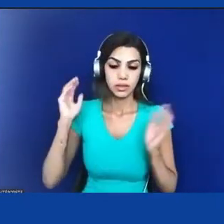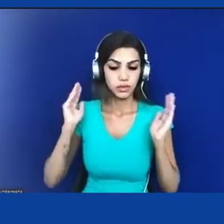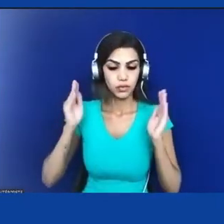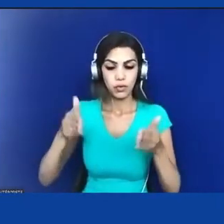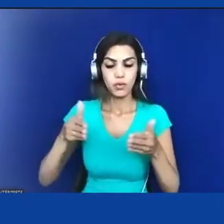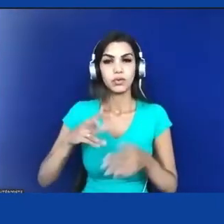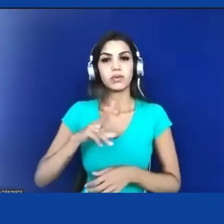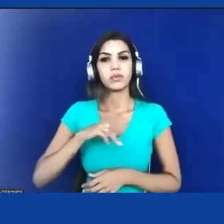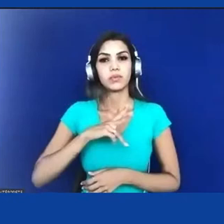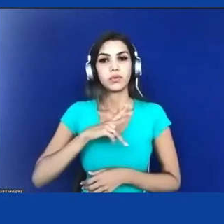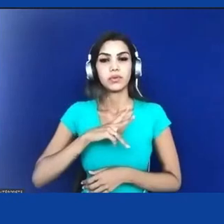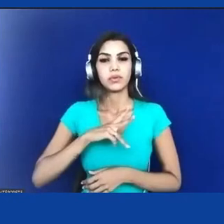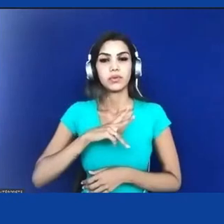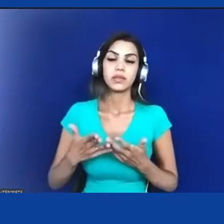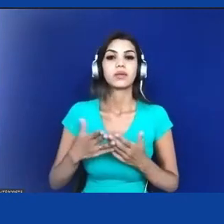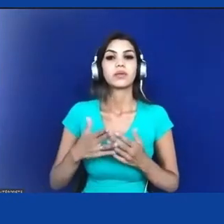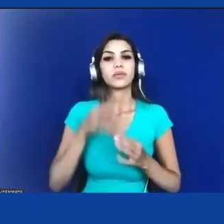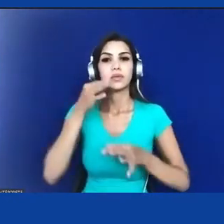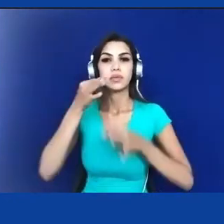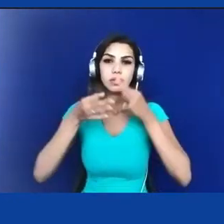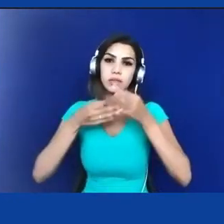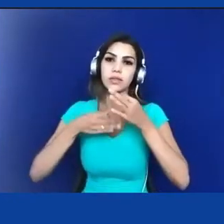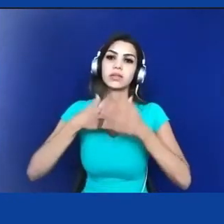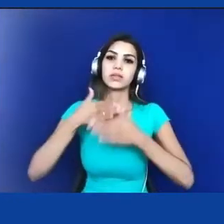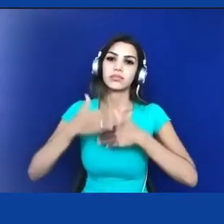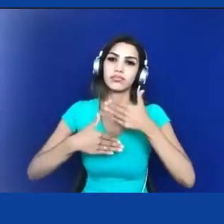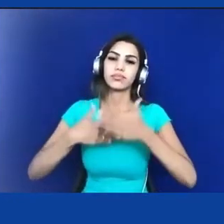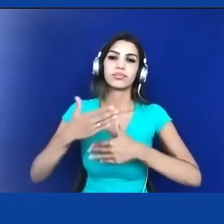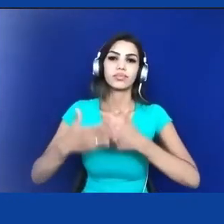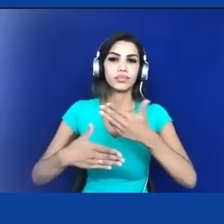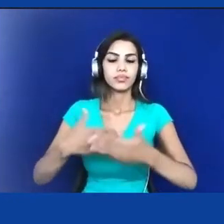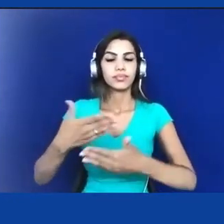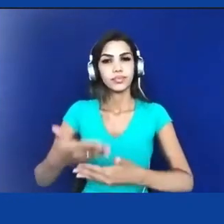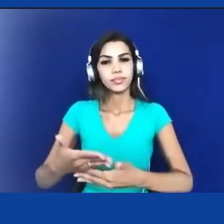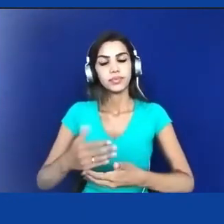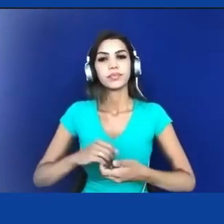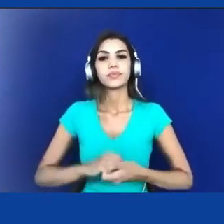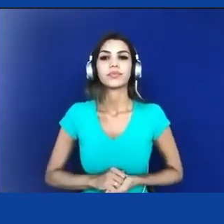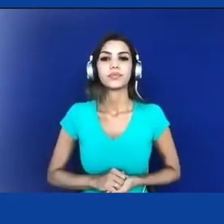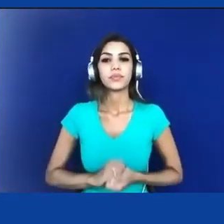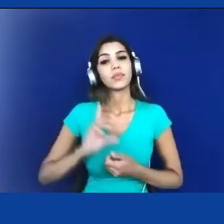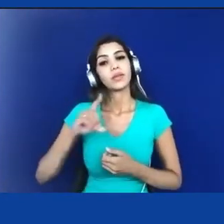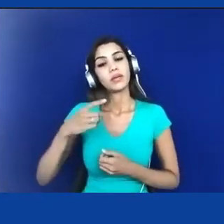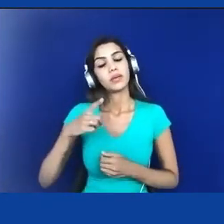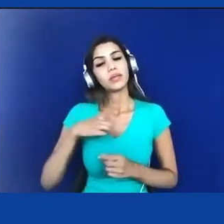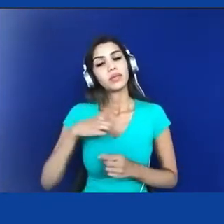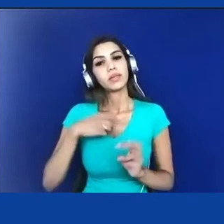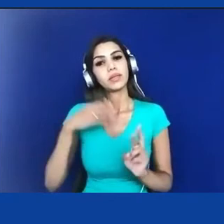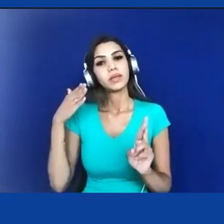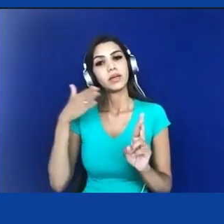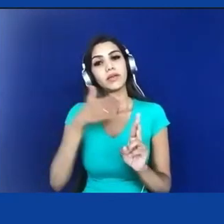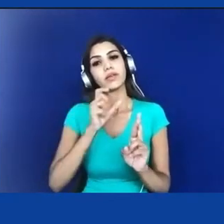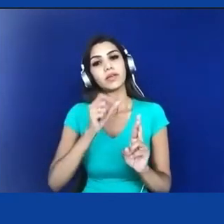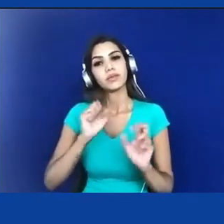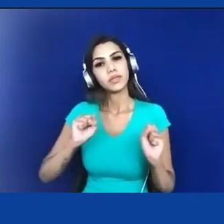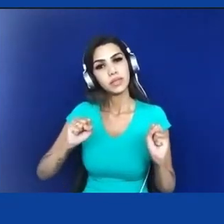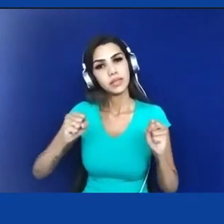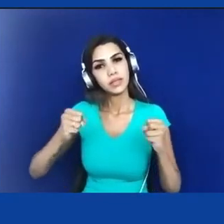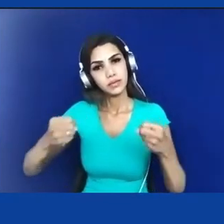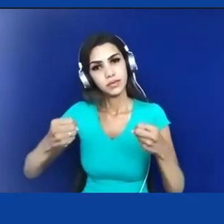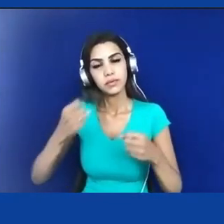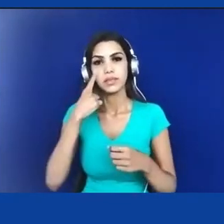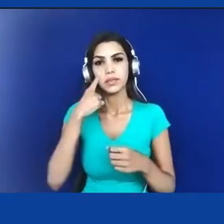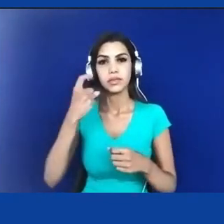que essa crítica foi se constituindo, por sua vez referenciada à defesa dos interesses públicos, leia-se os